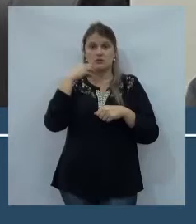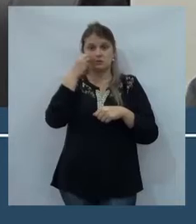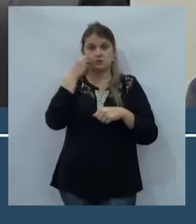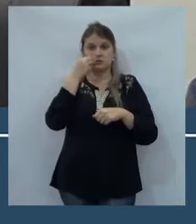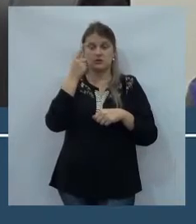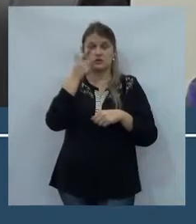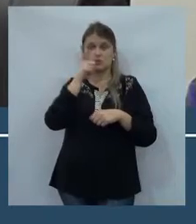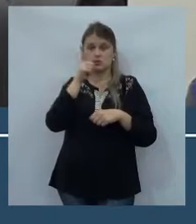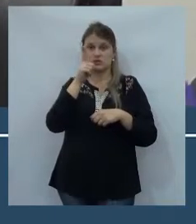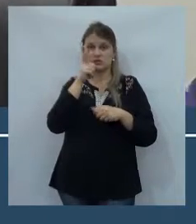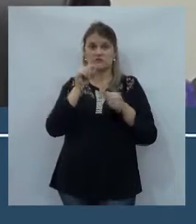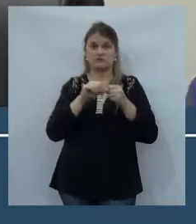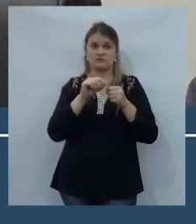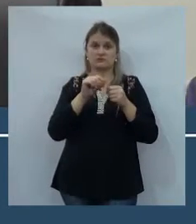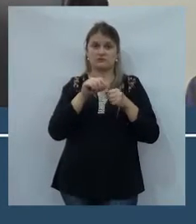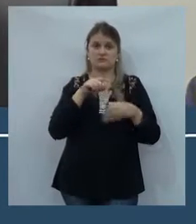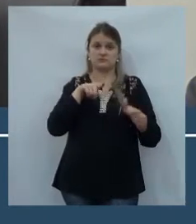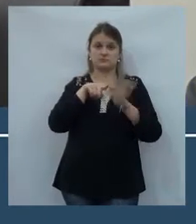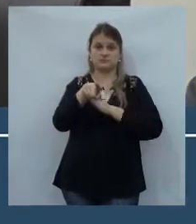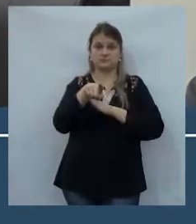oportunidade de fazer essas perguntas.